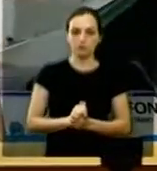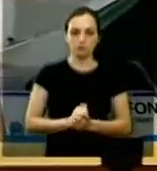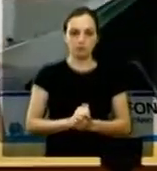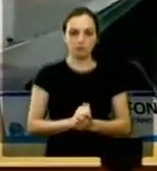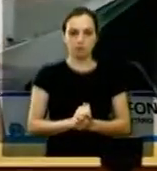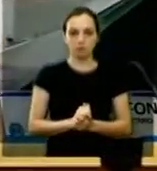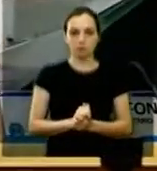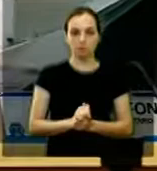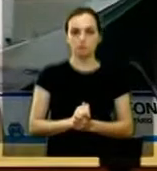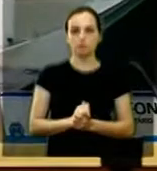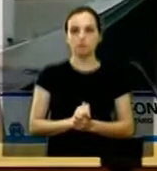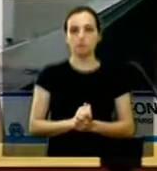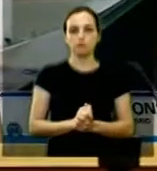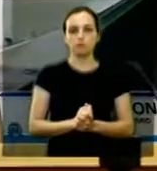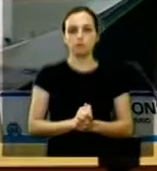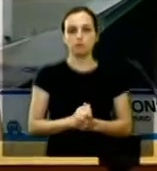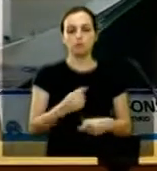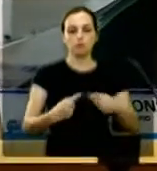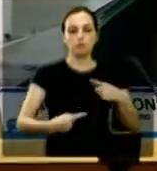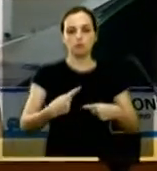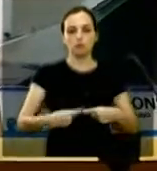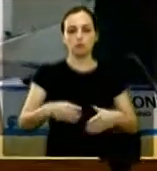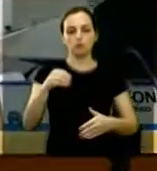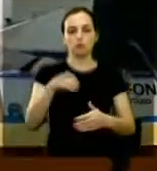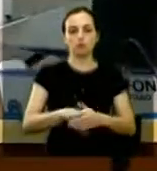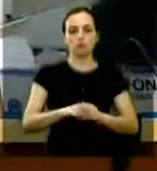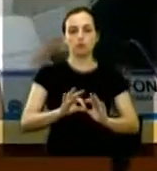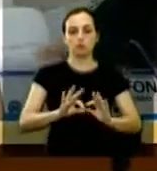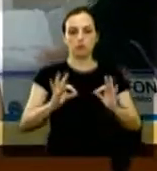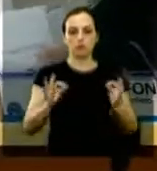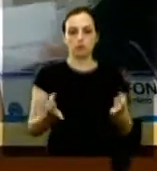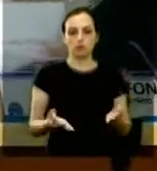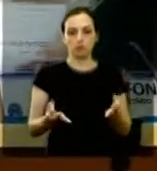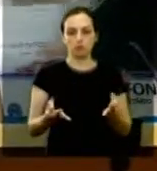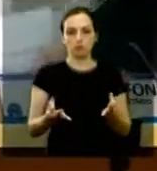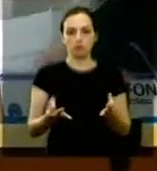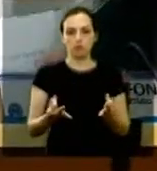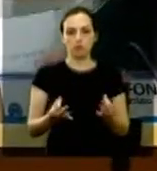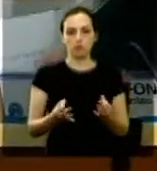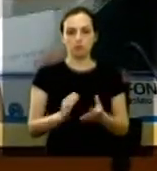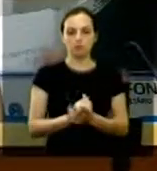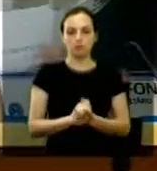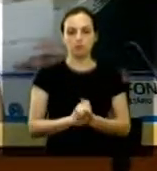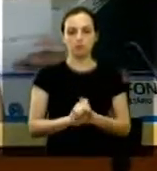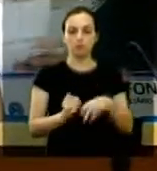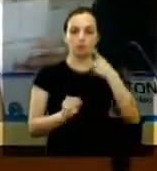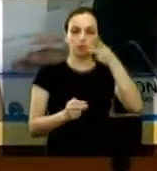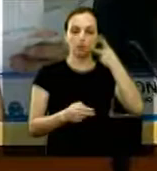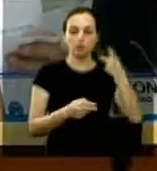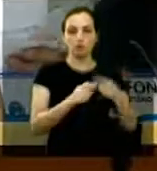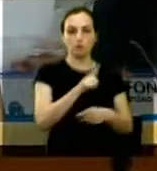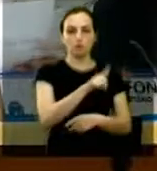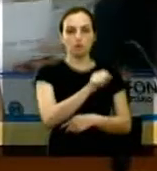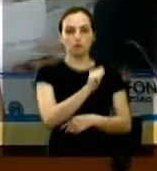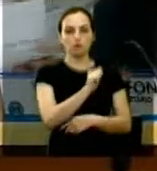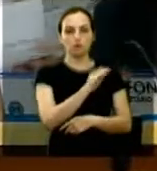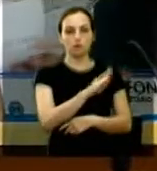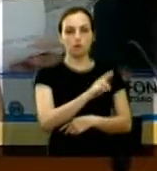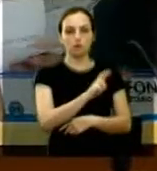item número 3 única discussão em votação maioria simples a votação é simbólica autor e vereadora Gabriela